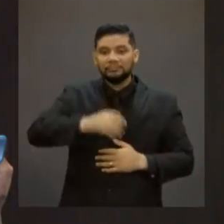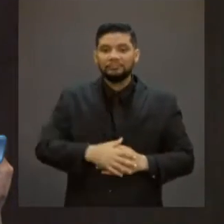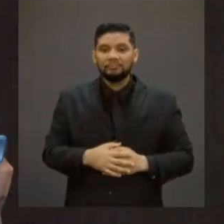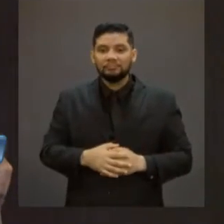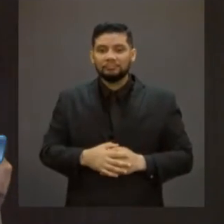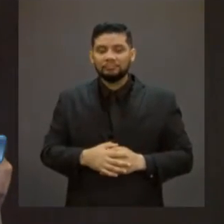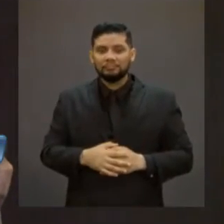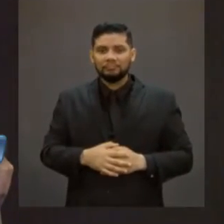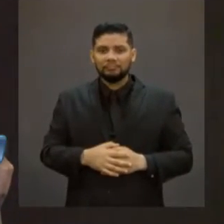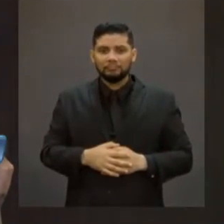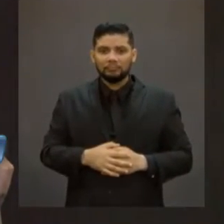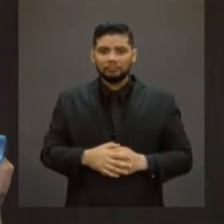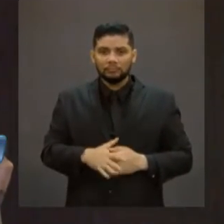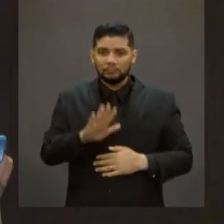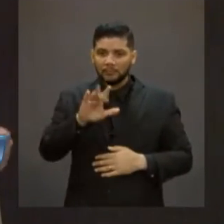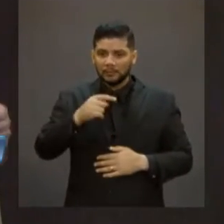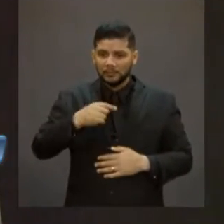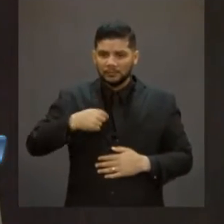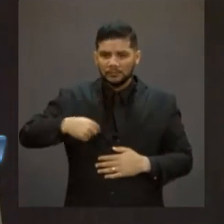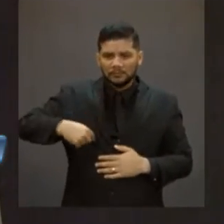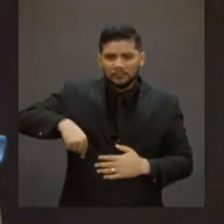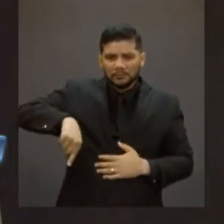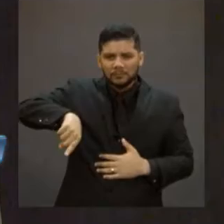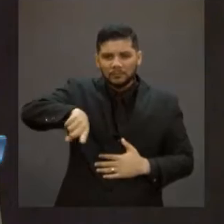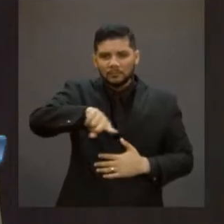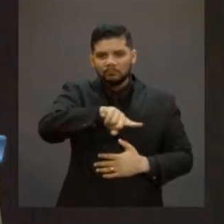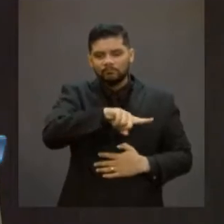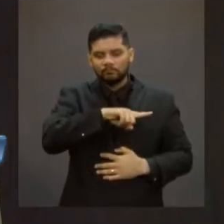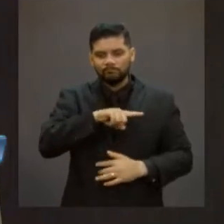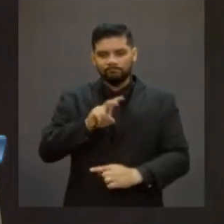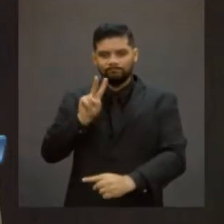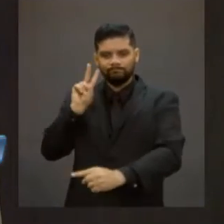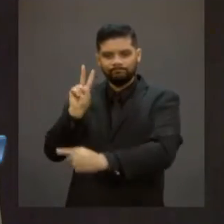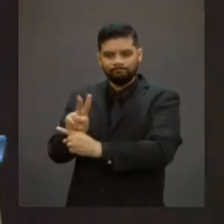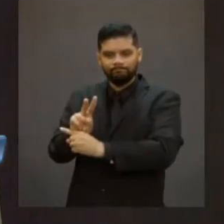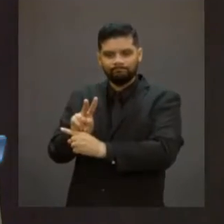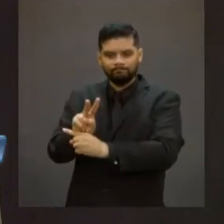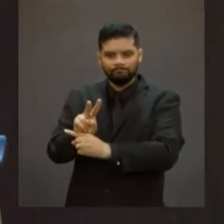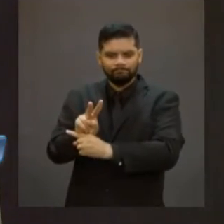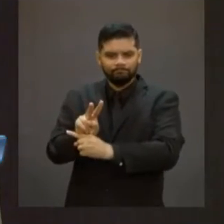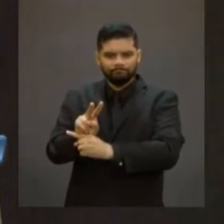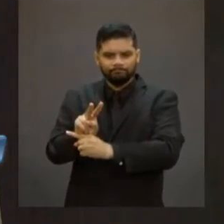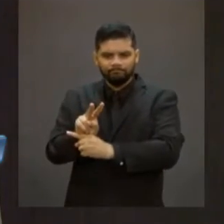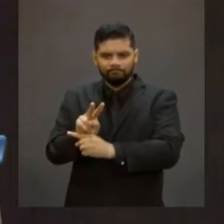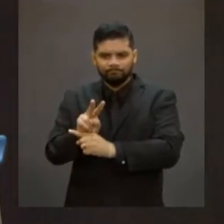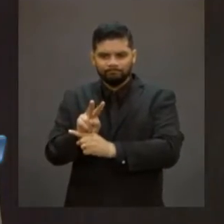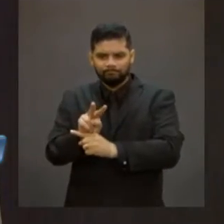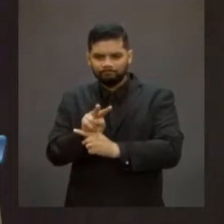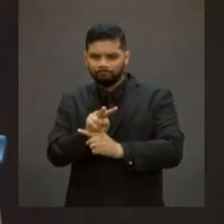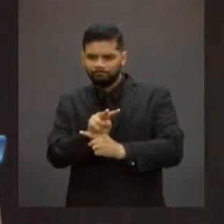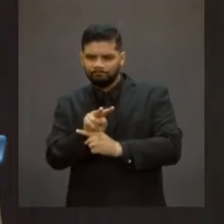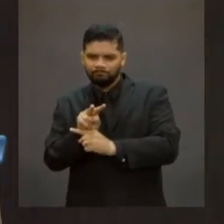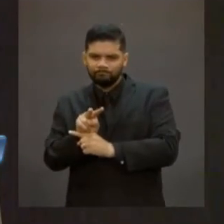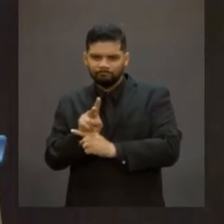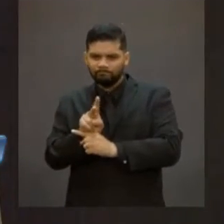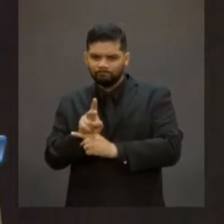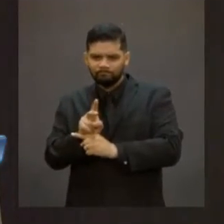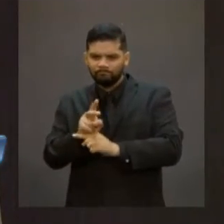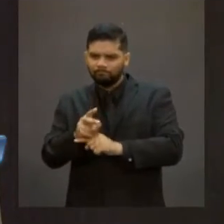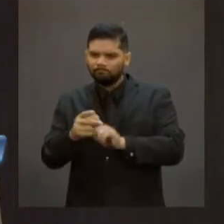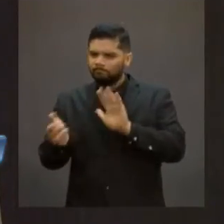Mas nós estamos aqui de forma vigilante. É nossa tarefa fiscalizar, cobrar,